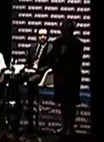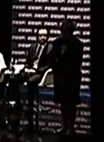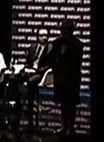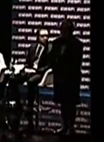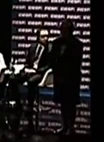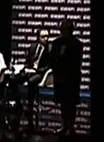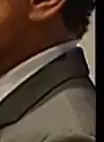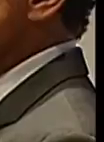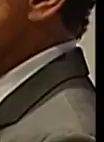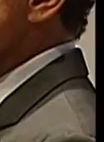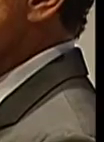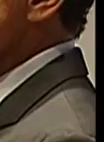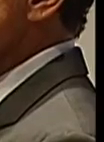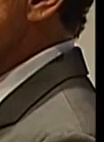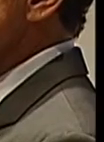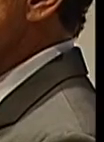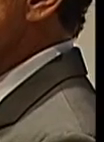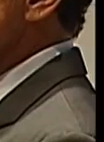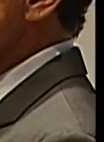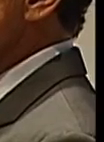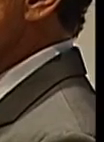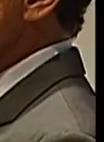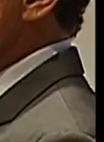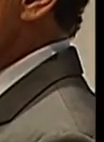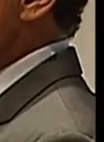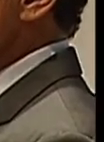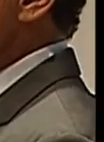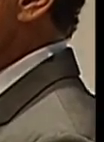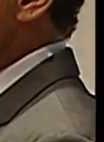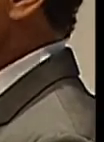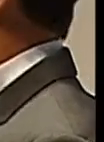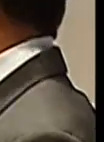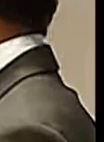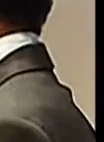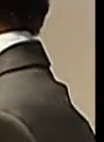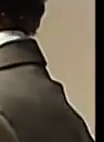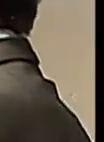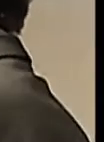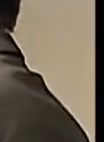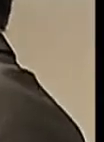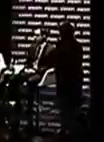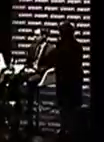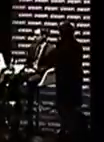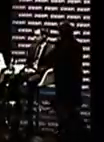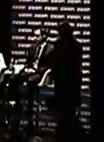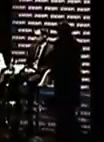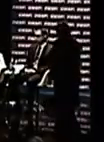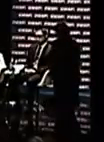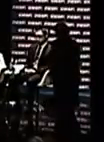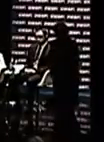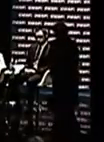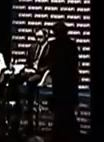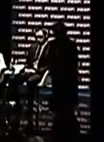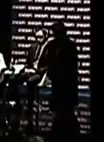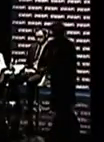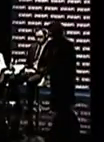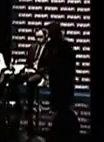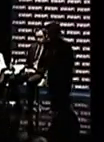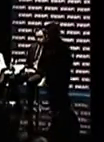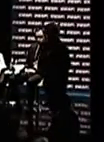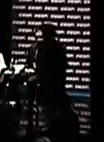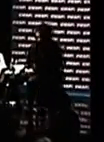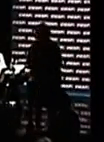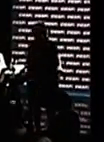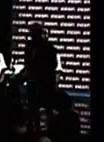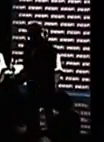Cruz da mesma ordem. Chamamos o chanceler da Ordem do Mérito Industrial São Paulo, Mário Eugênio Frugioeli,